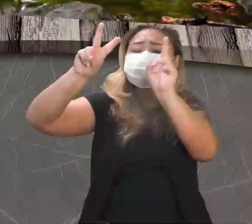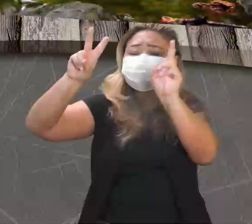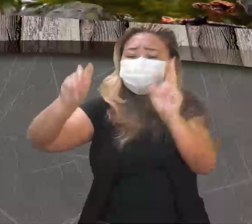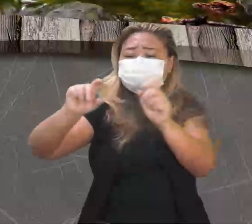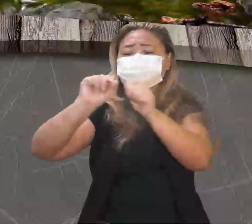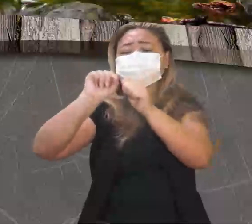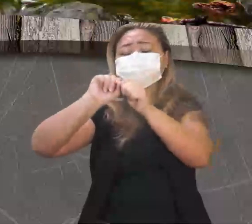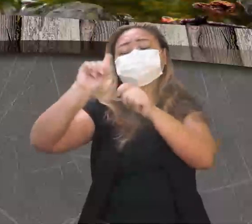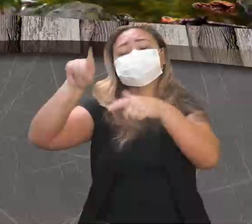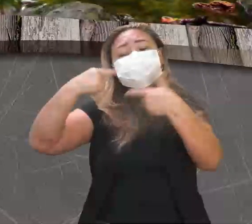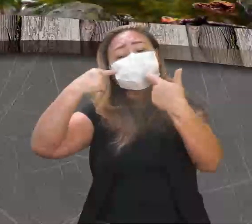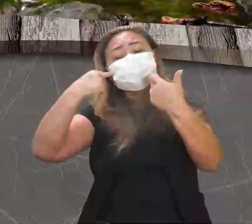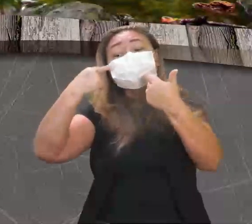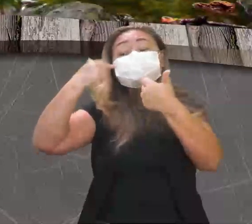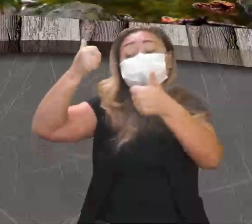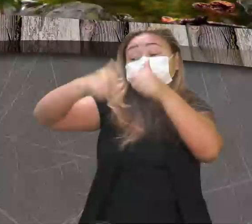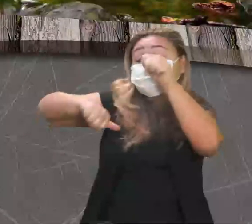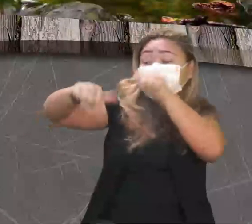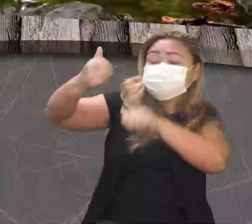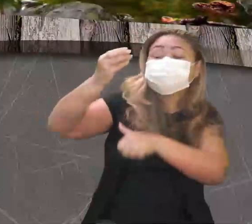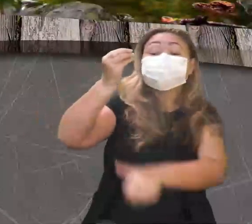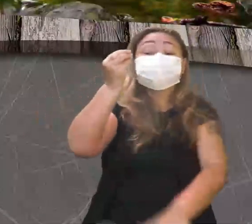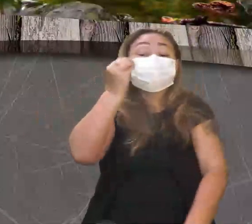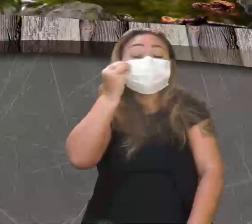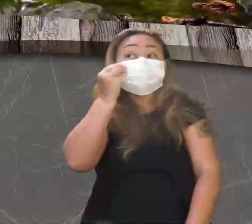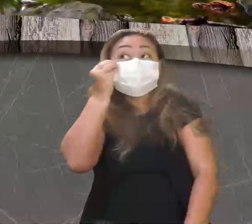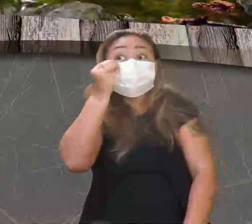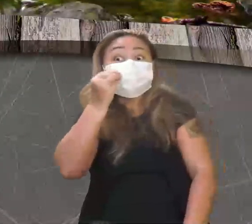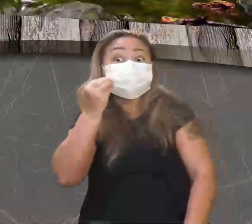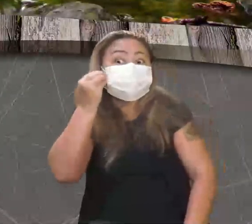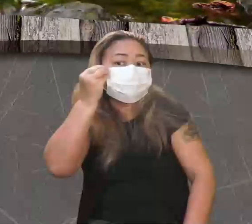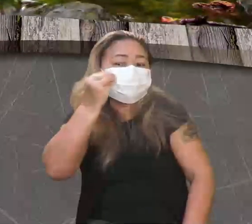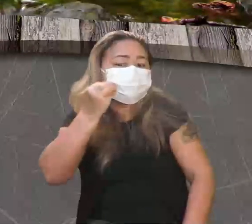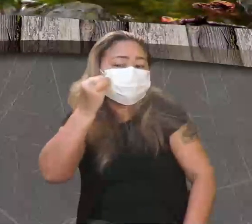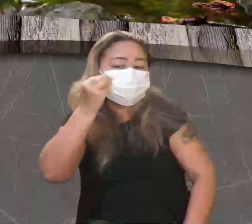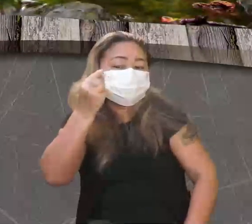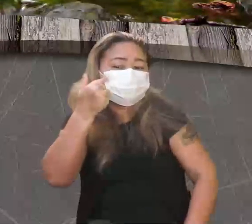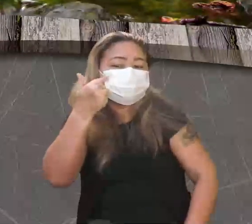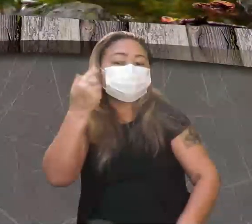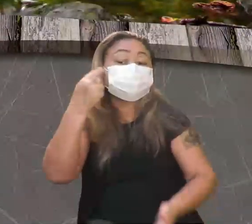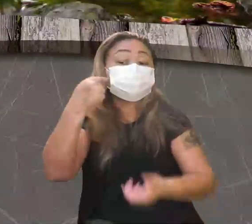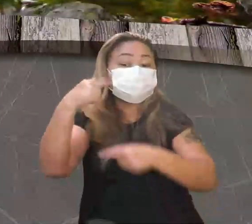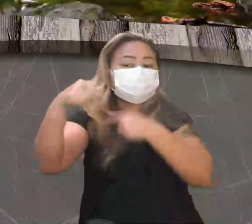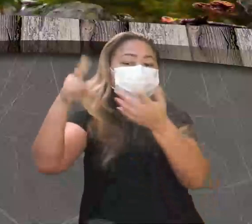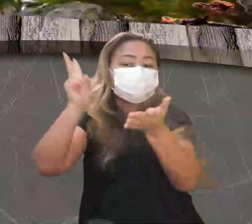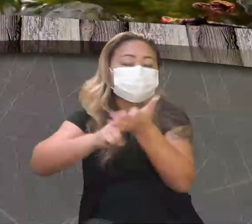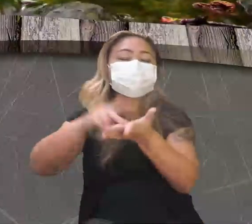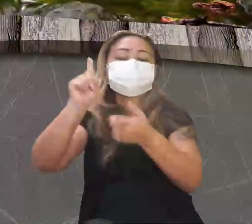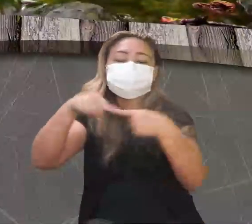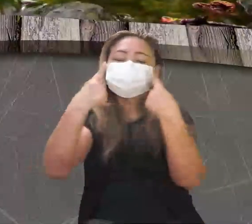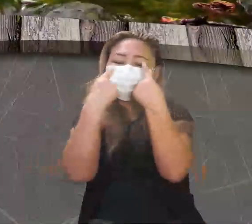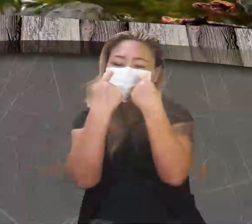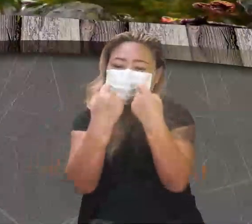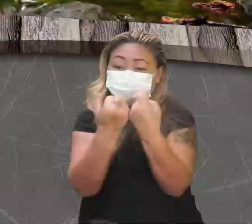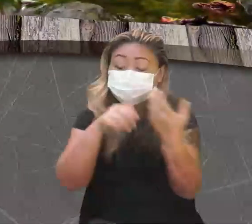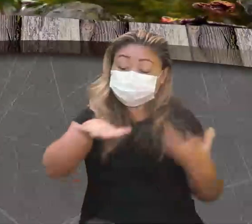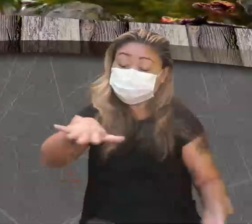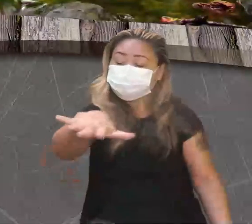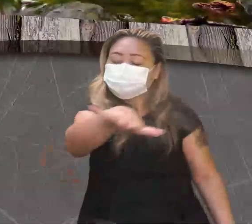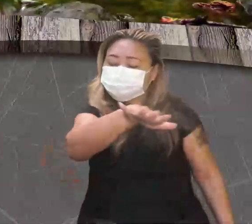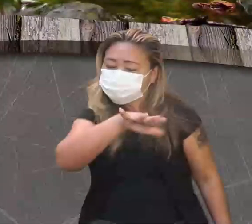voltar, pode ser confirmado, pode ser atestado, experimentado. Isso é que é interessante dentro do aspecto